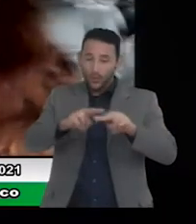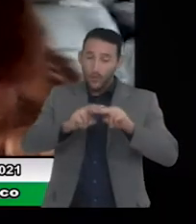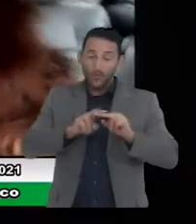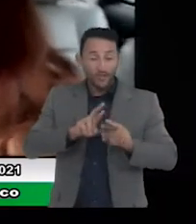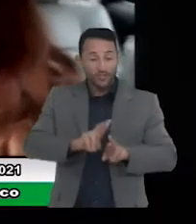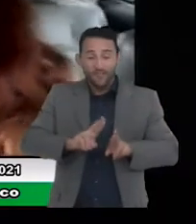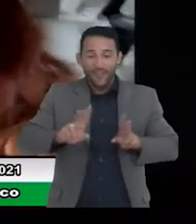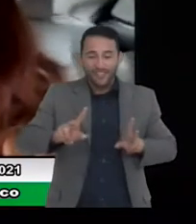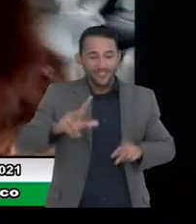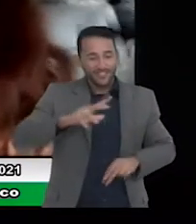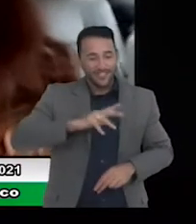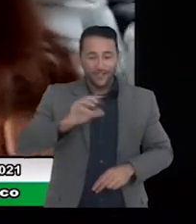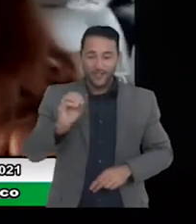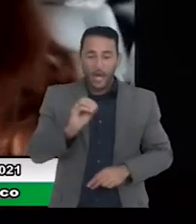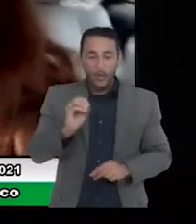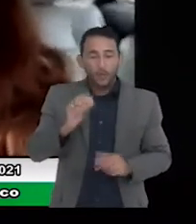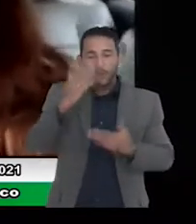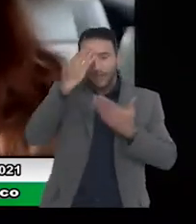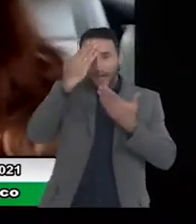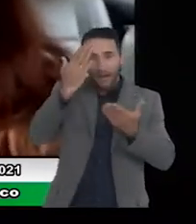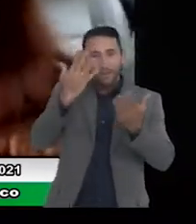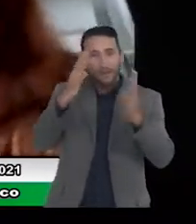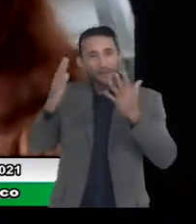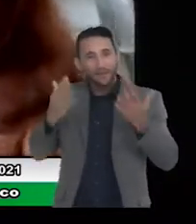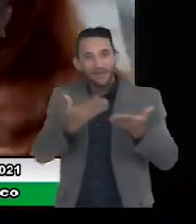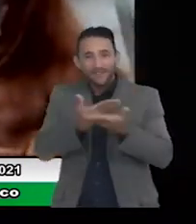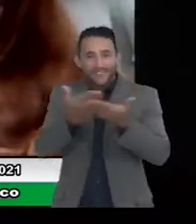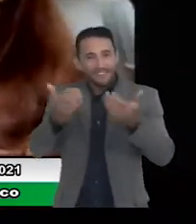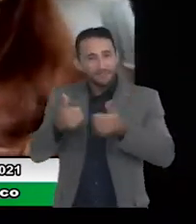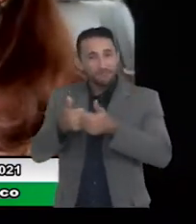Osasco muito obrigada e parabéns a todos pela condução